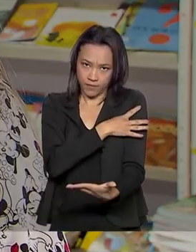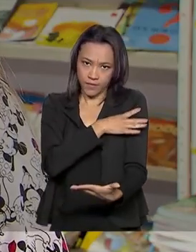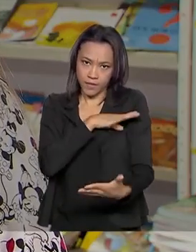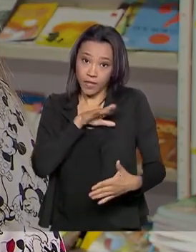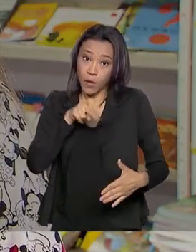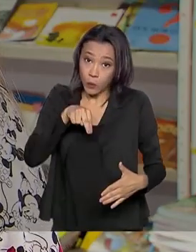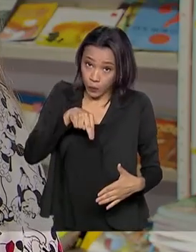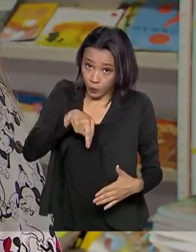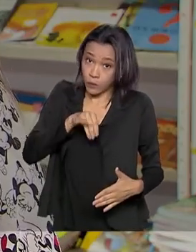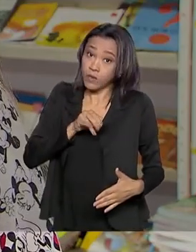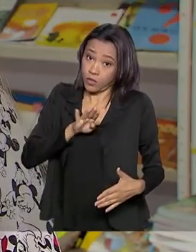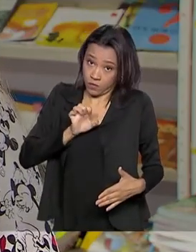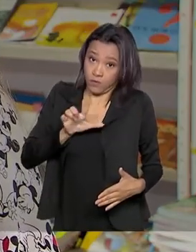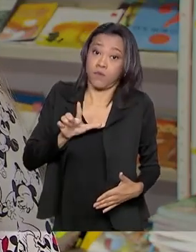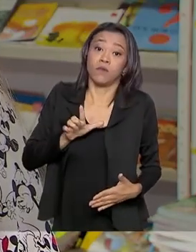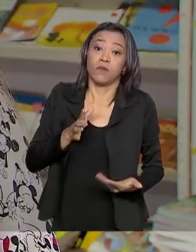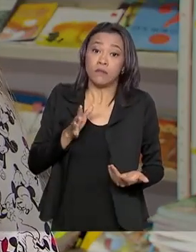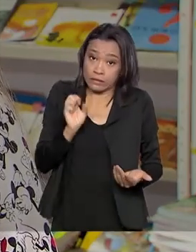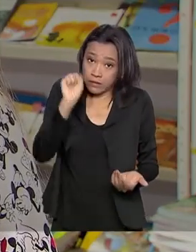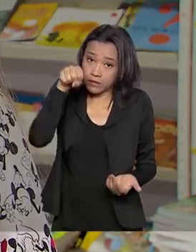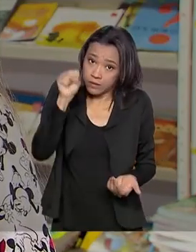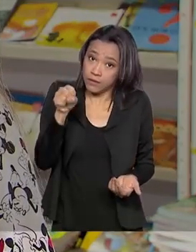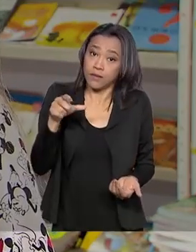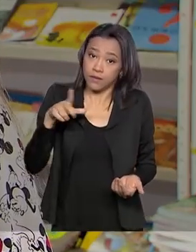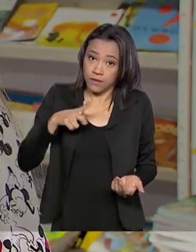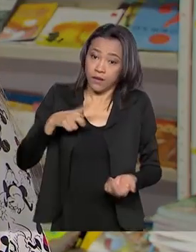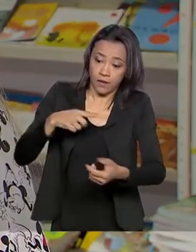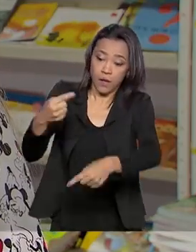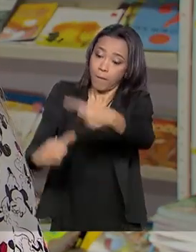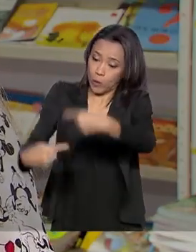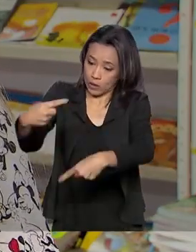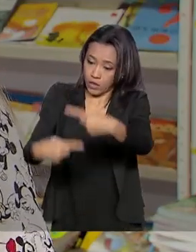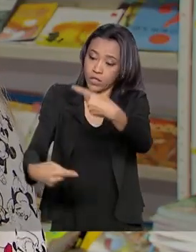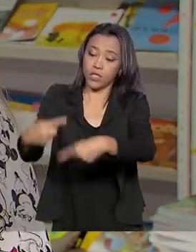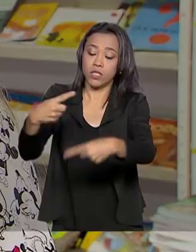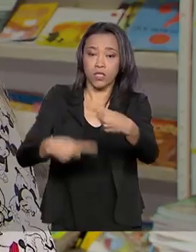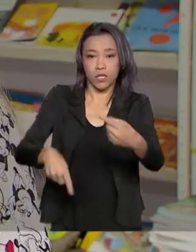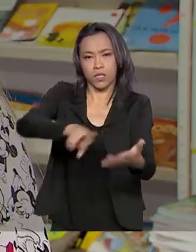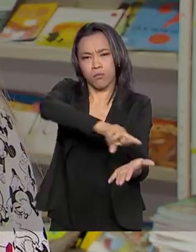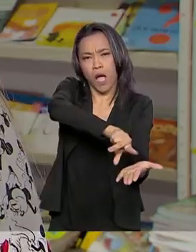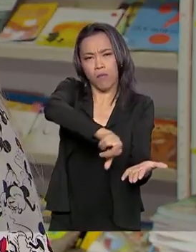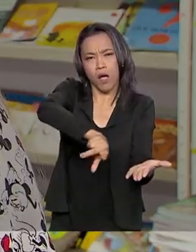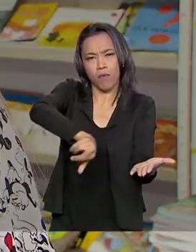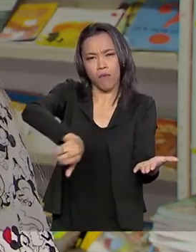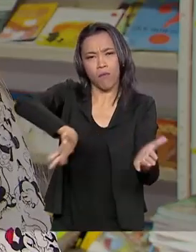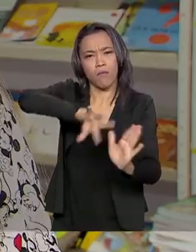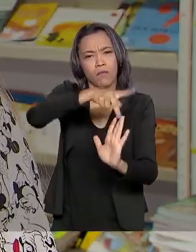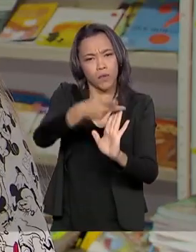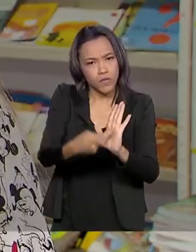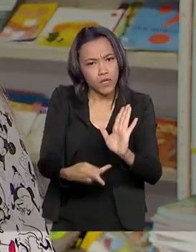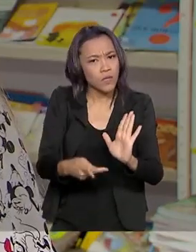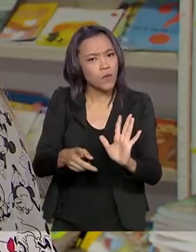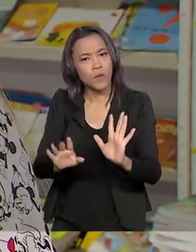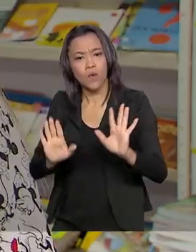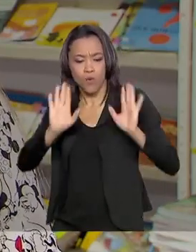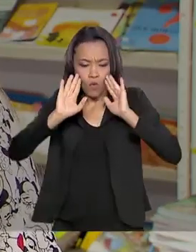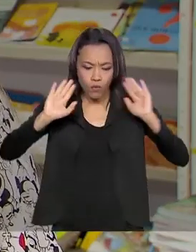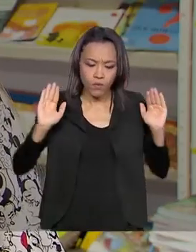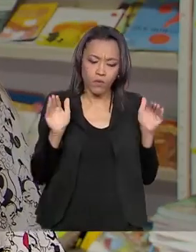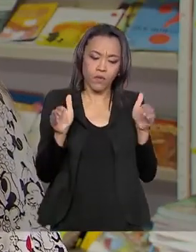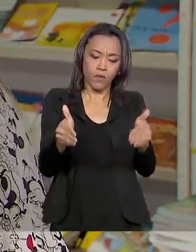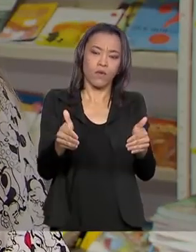fundamental, sim, que existam políticas, ações, projetos voltados para